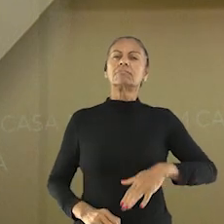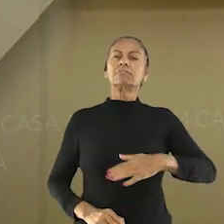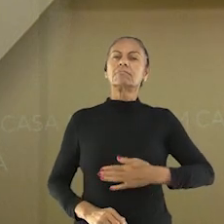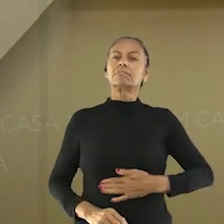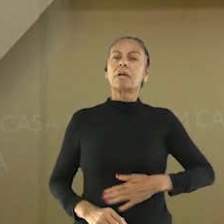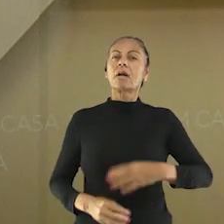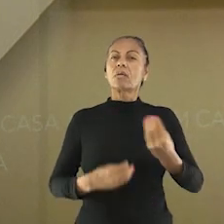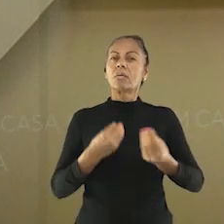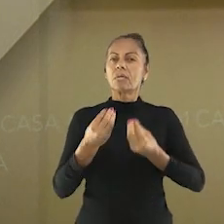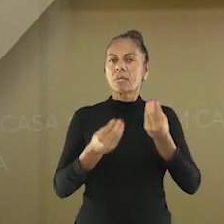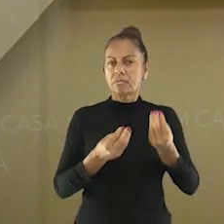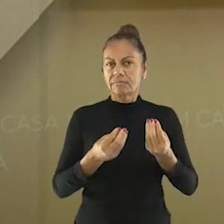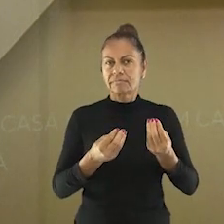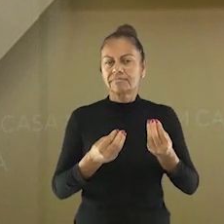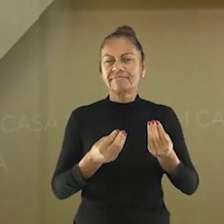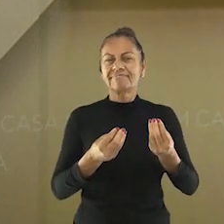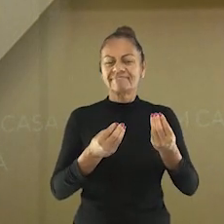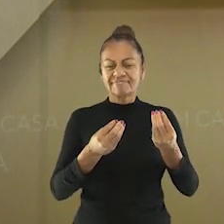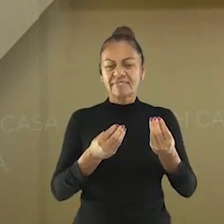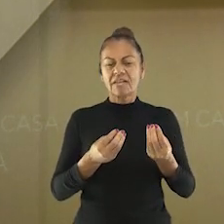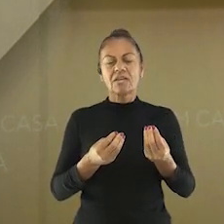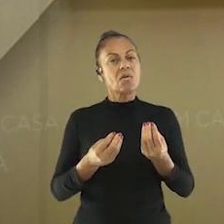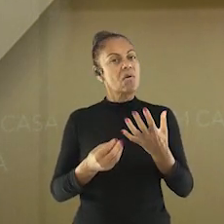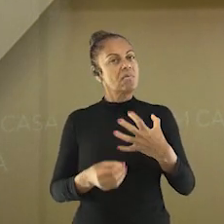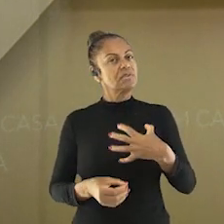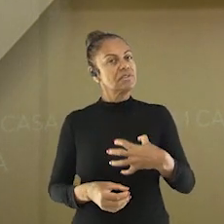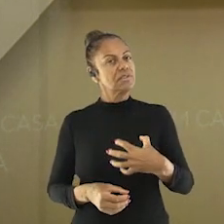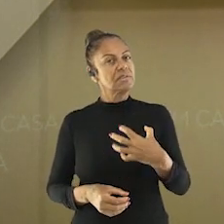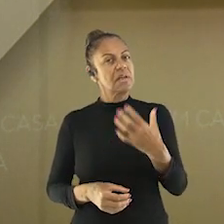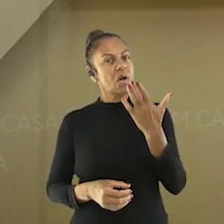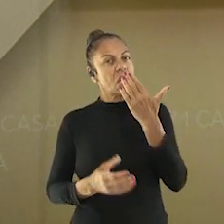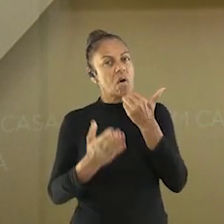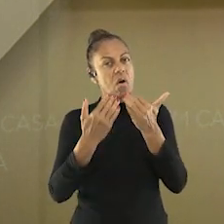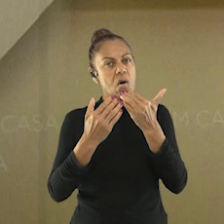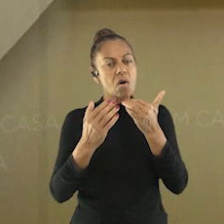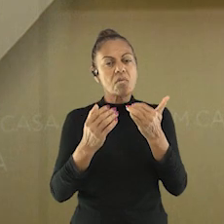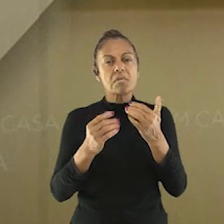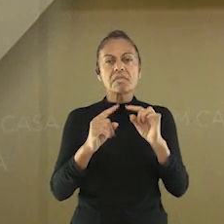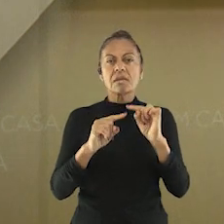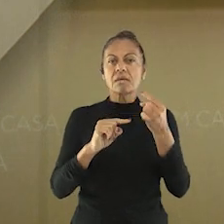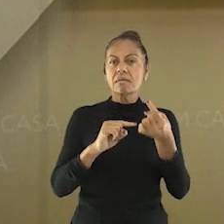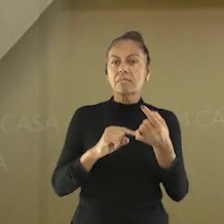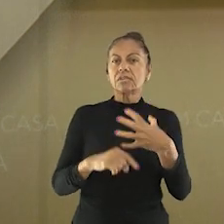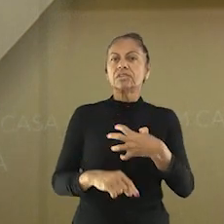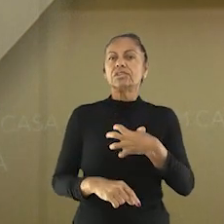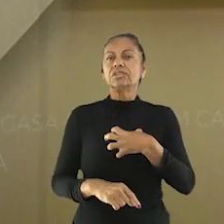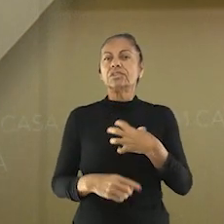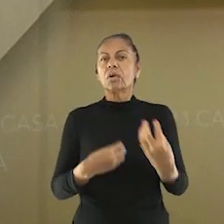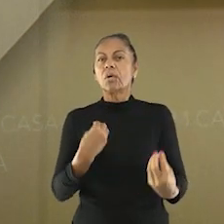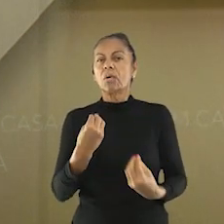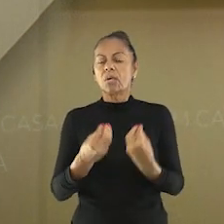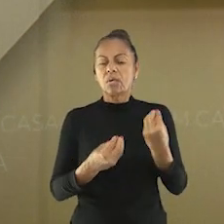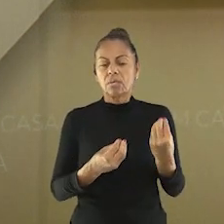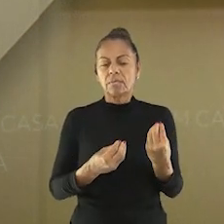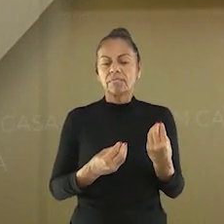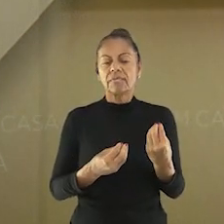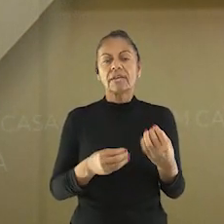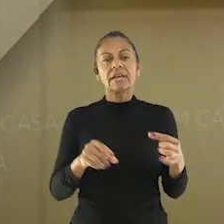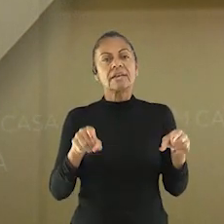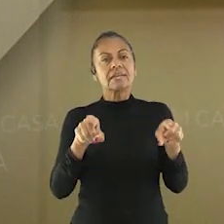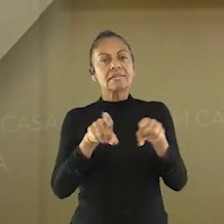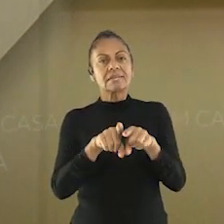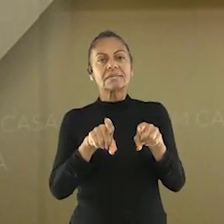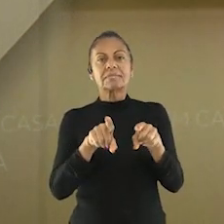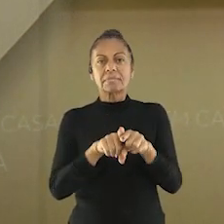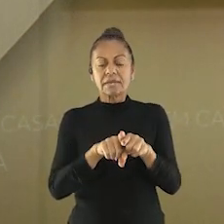preferido, tá? Aqui como você se sentiu depois da refeição, com os sintomas ou não. E aqui algumas informações que você pode estar